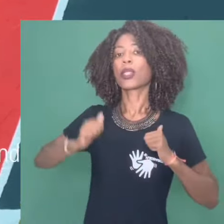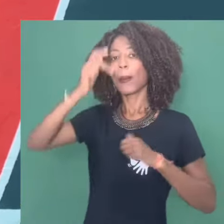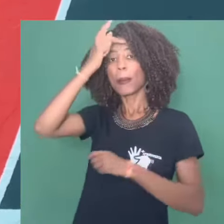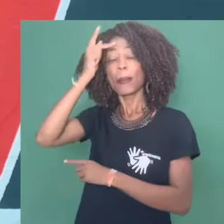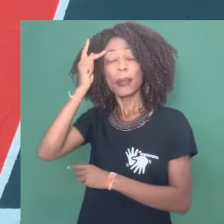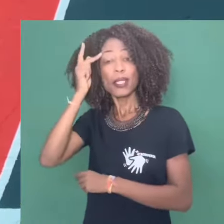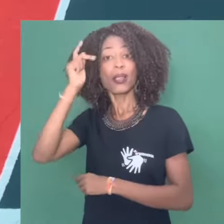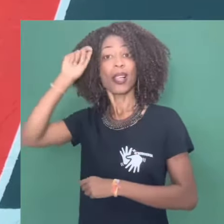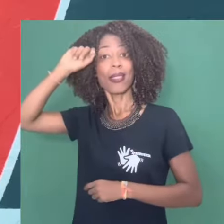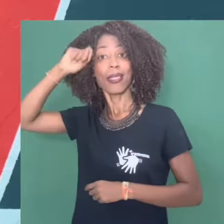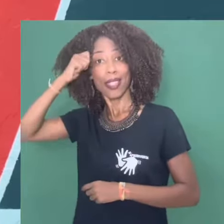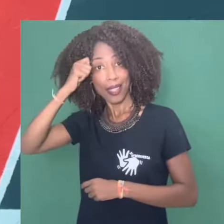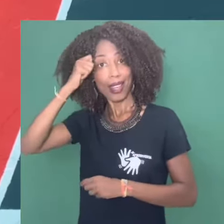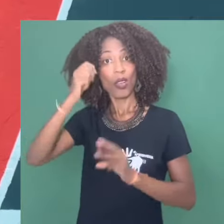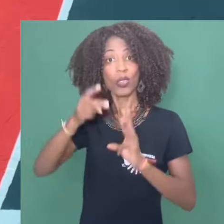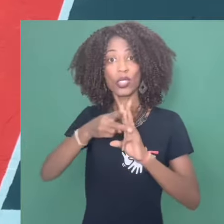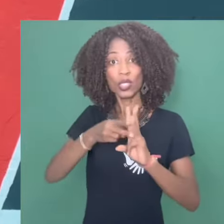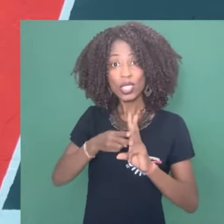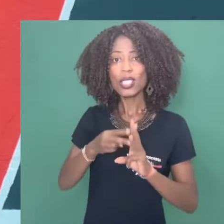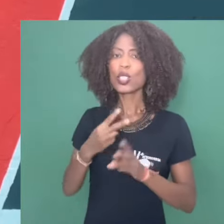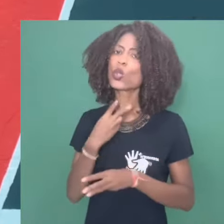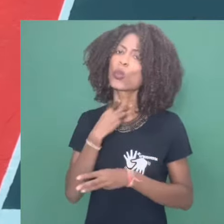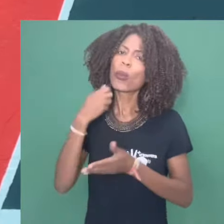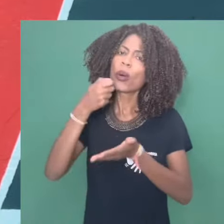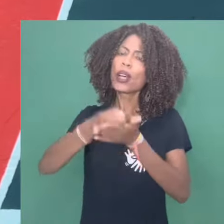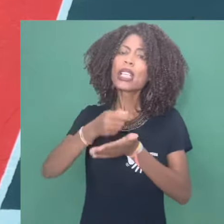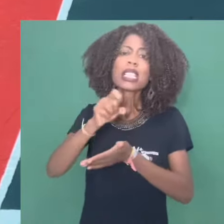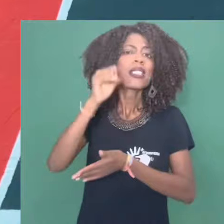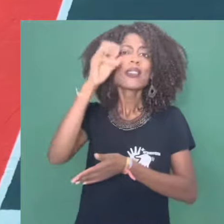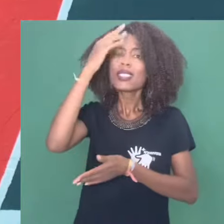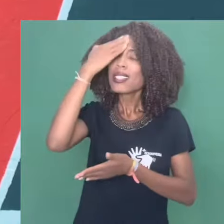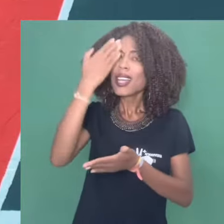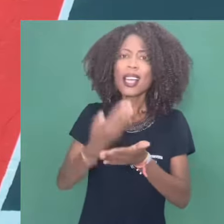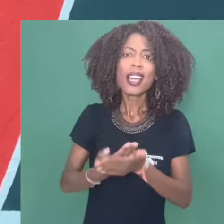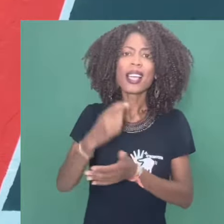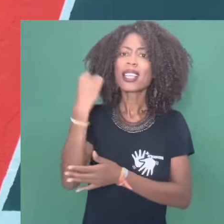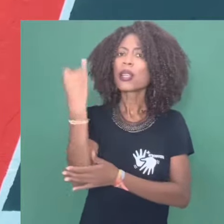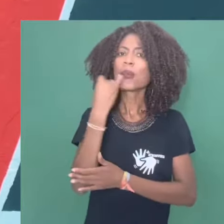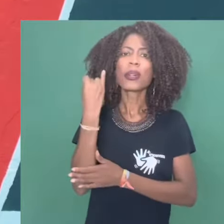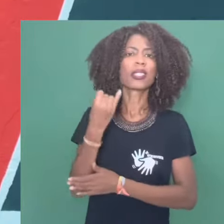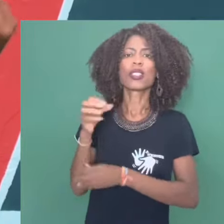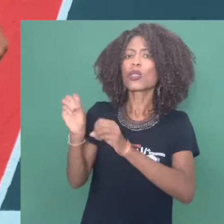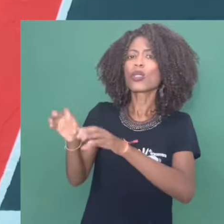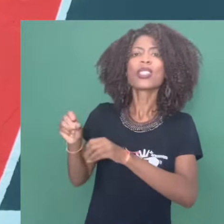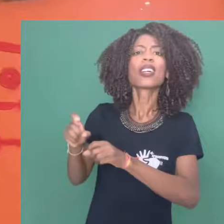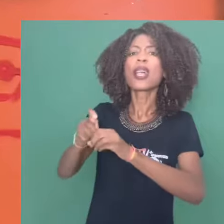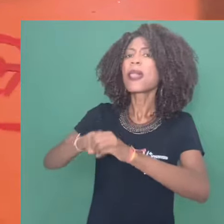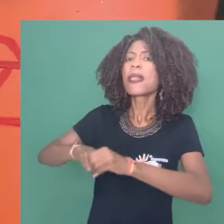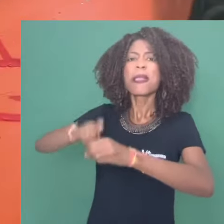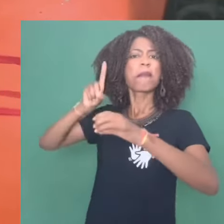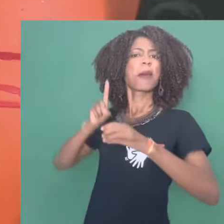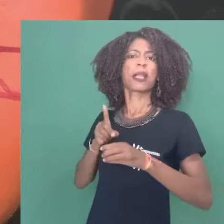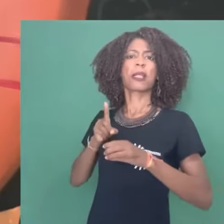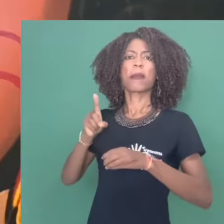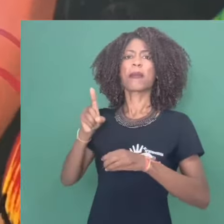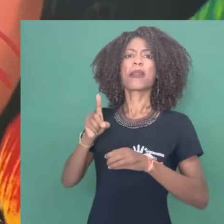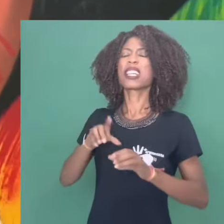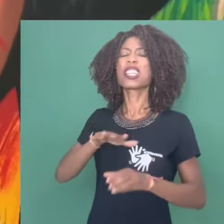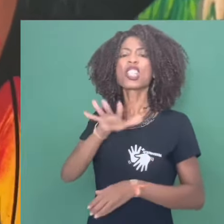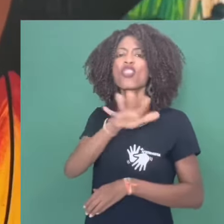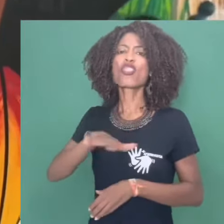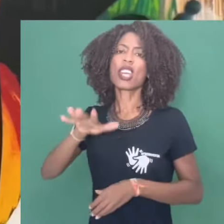ou indígenas em vulnerabilidade social. Por isso, se você acredita na importância de uma educação emancipadora para todas as crianças,